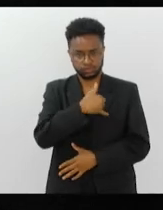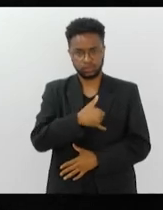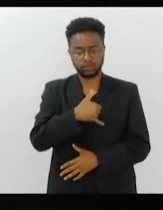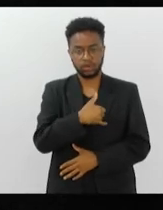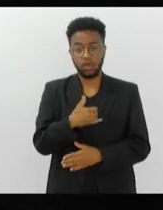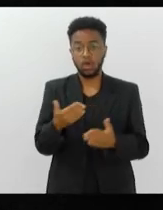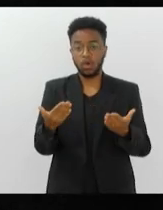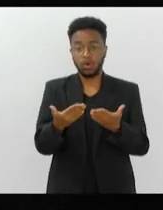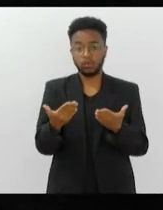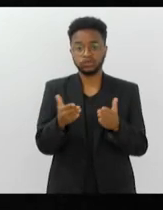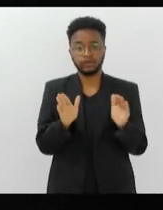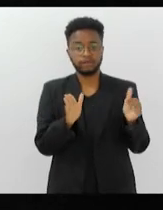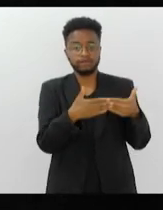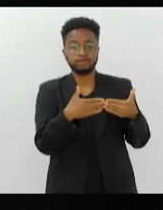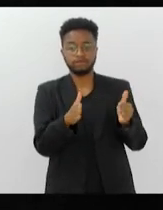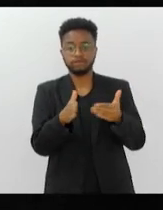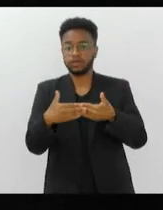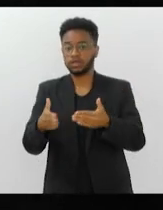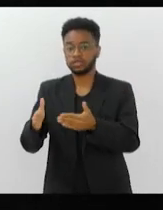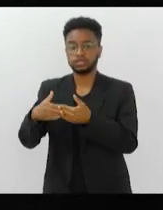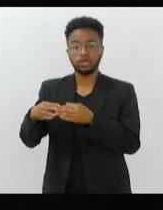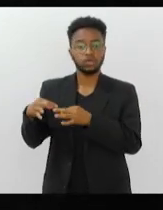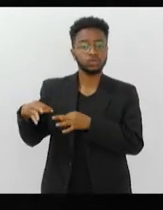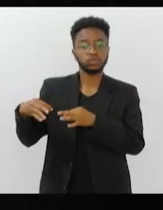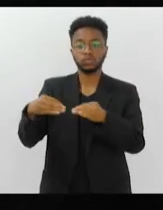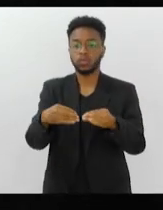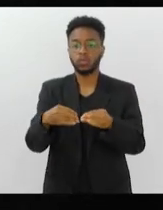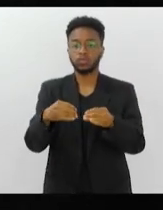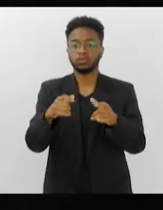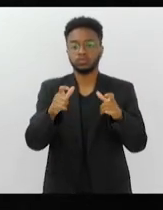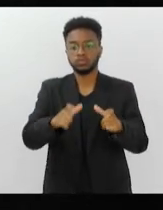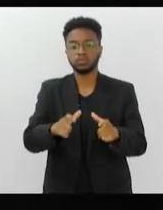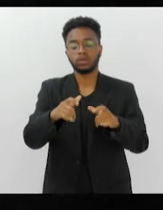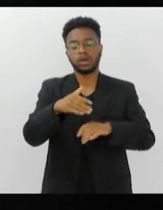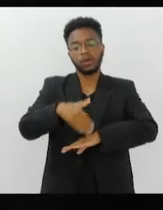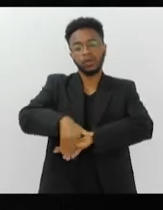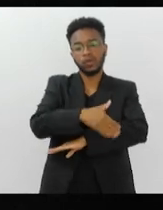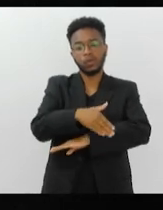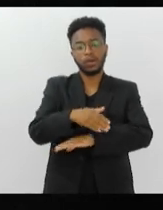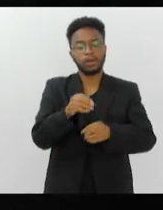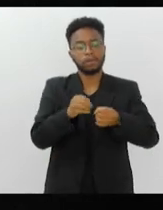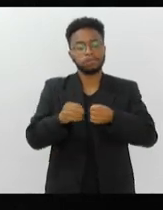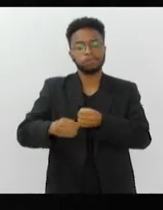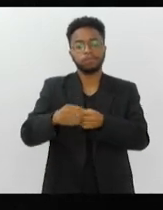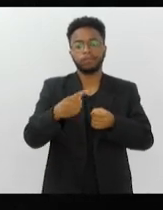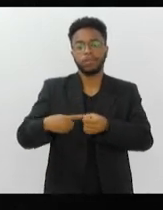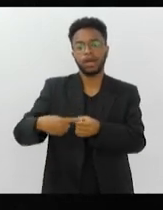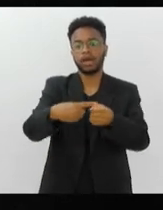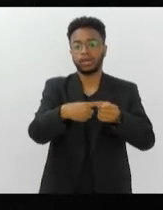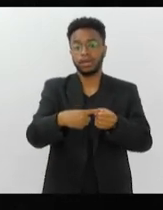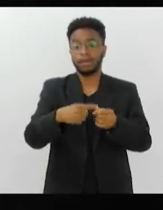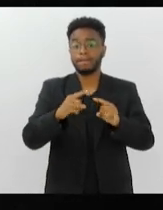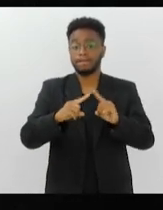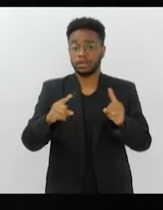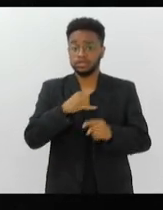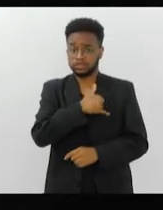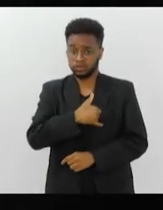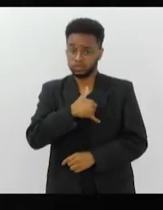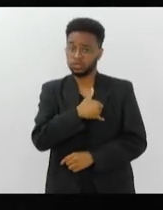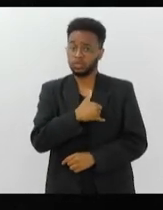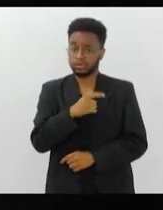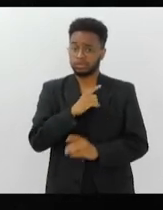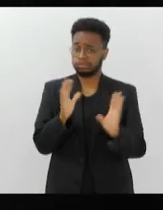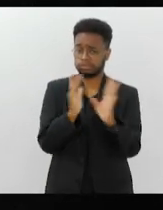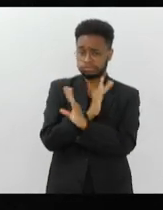porque fecharam praticamente todos os acessos dos bairros, do entorno e olha que São João de Miriti é um formigueiro, né.